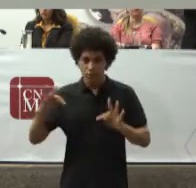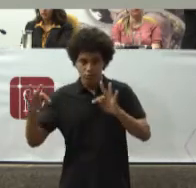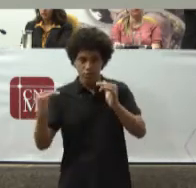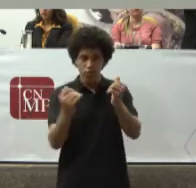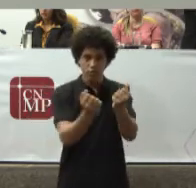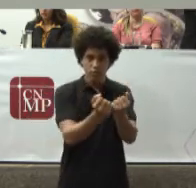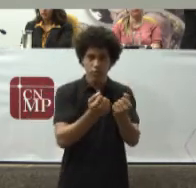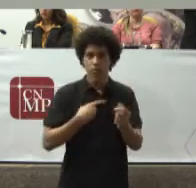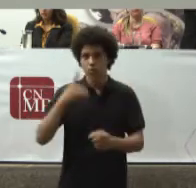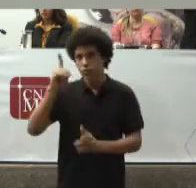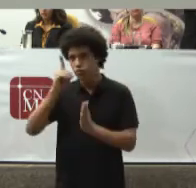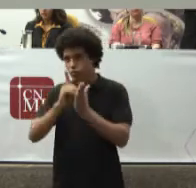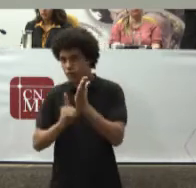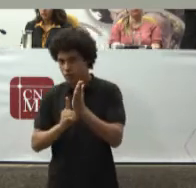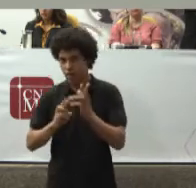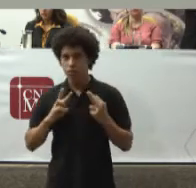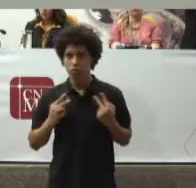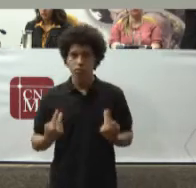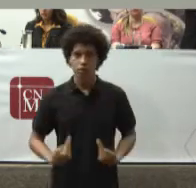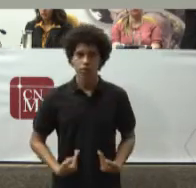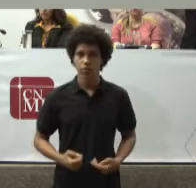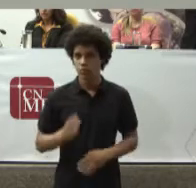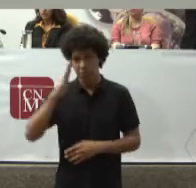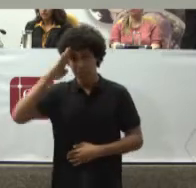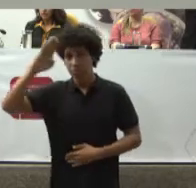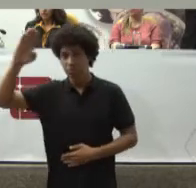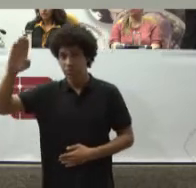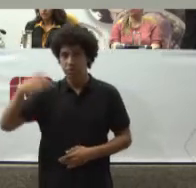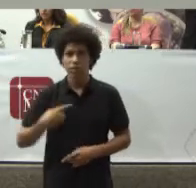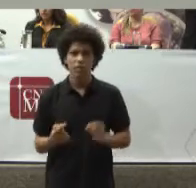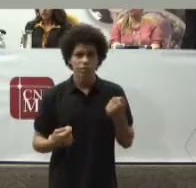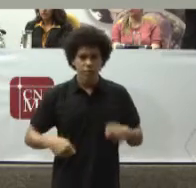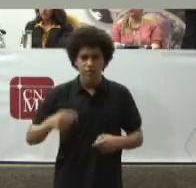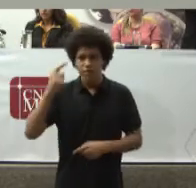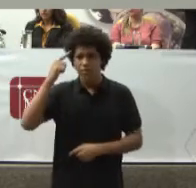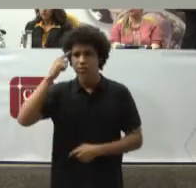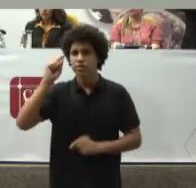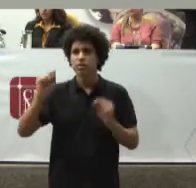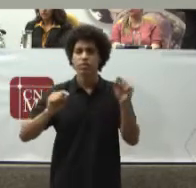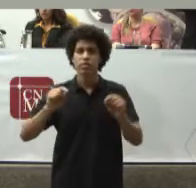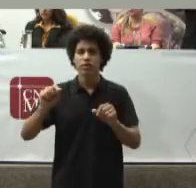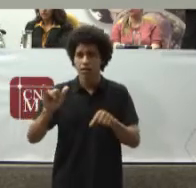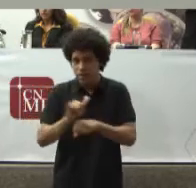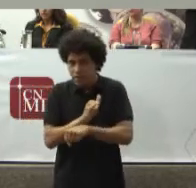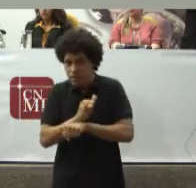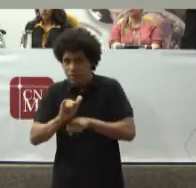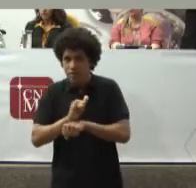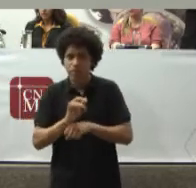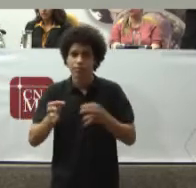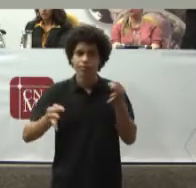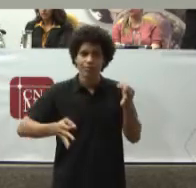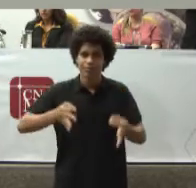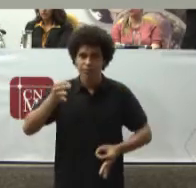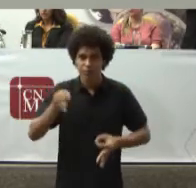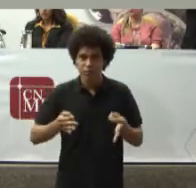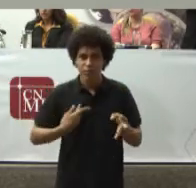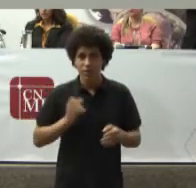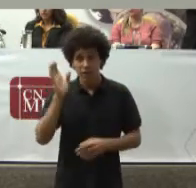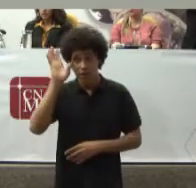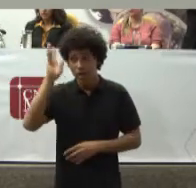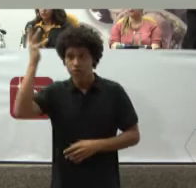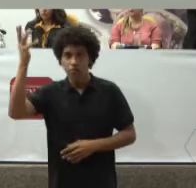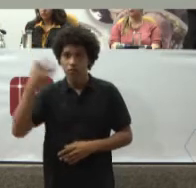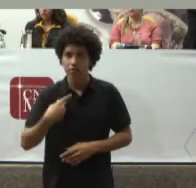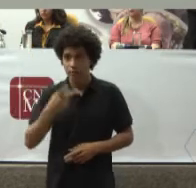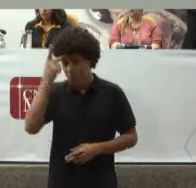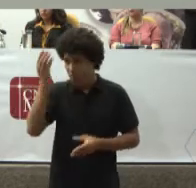Como um direito Humano Fundamental Tem que pensar Em estratégias Judiciais Que resolvam A